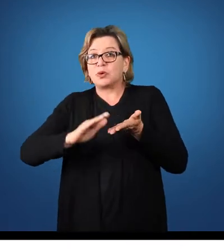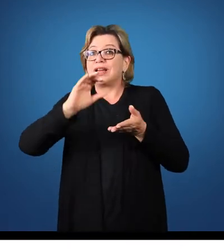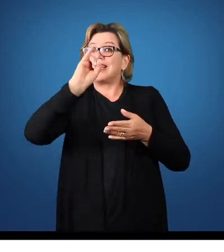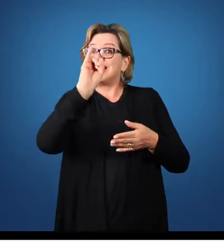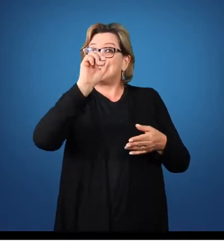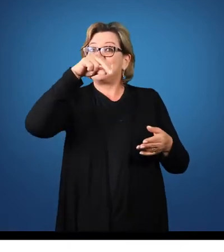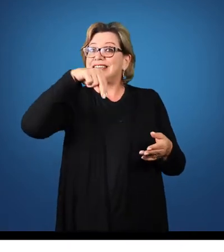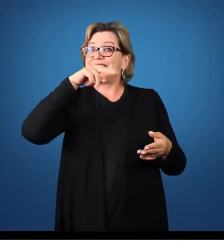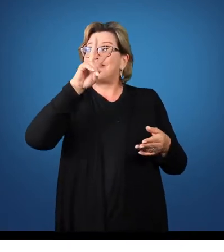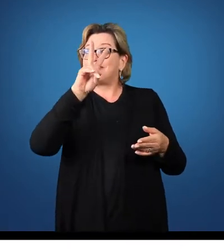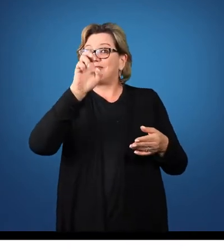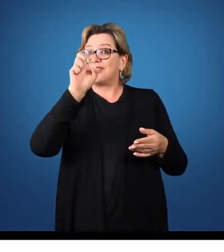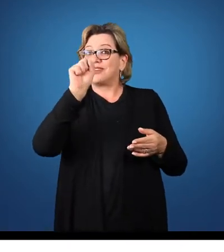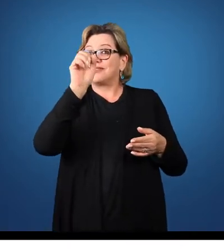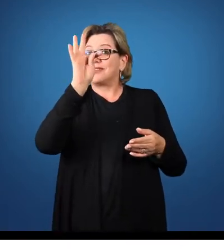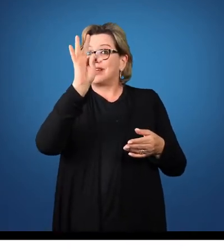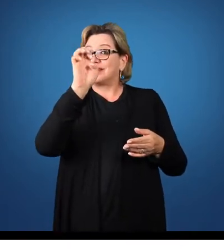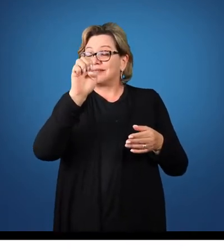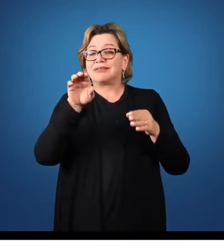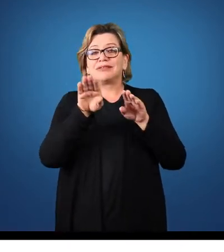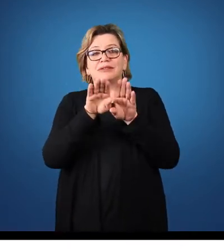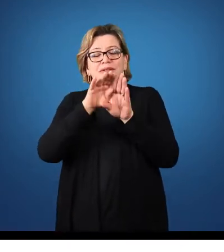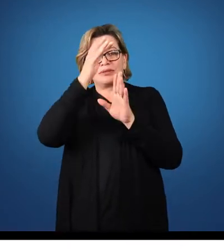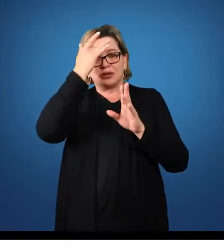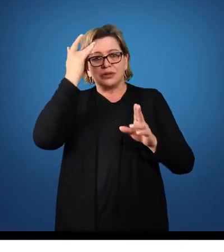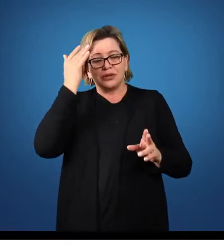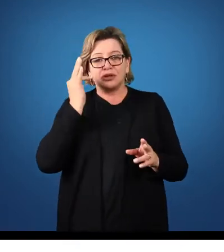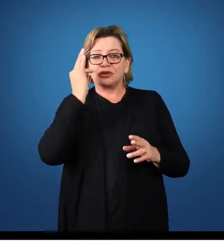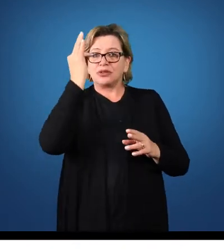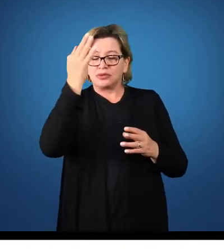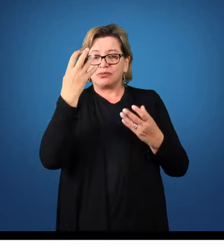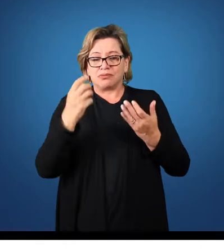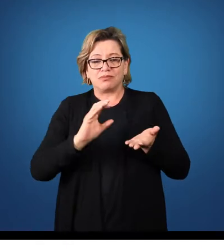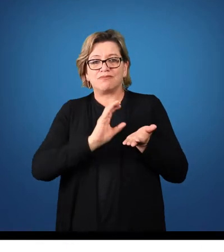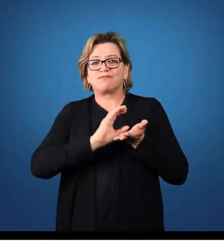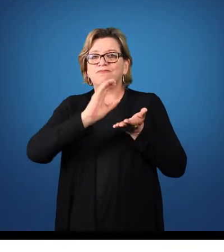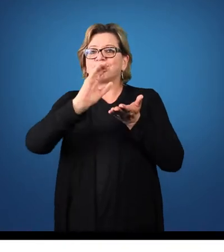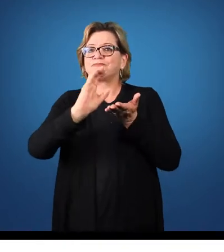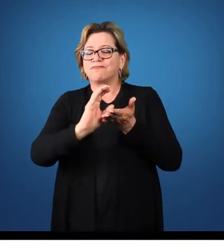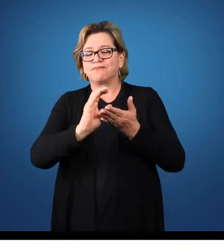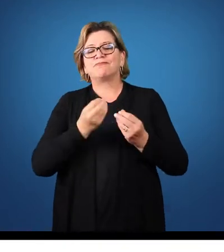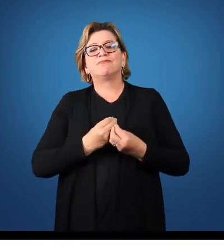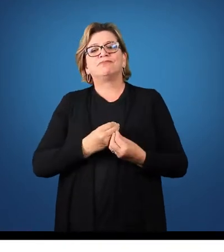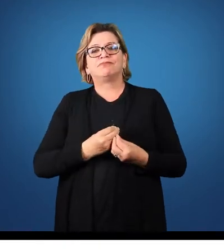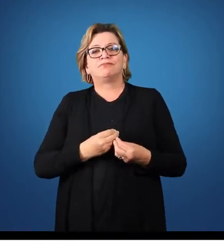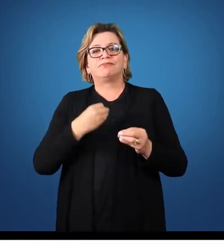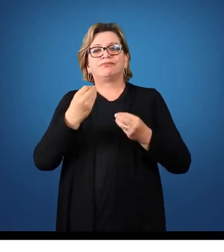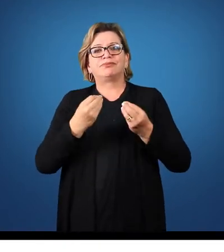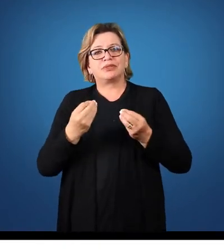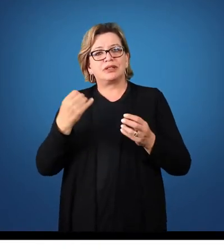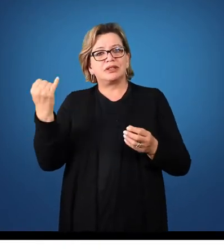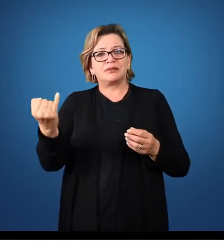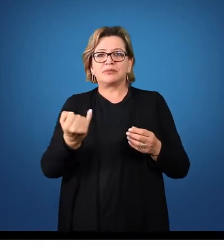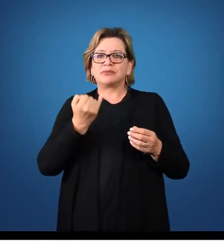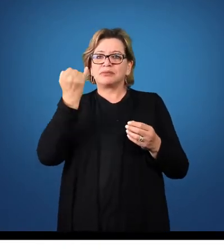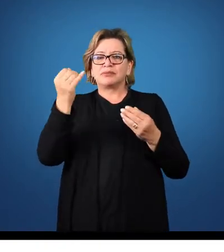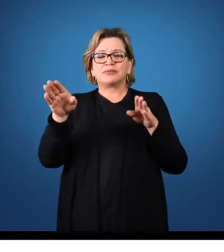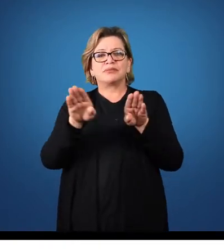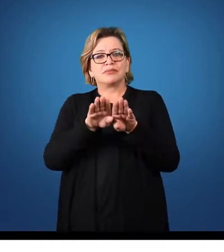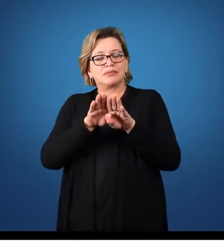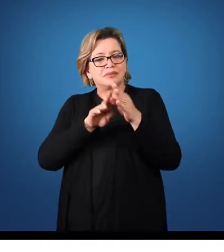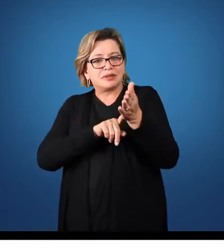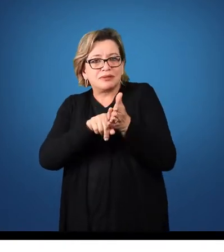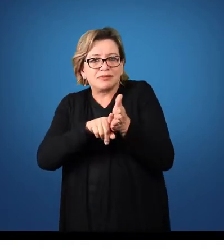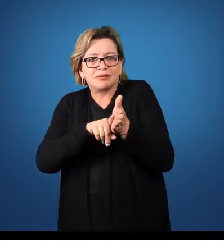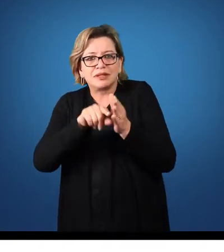entidade e aquelas que gostariam de investir nela. Um dos aspectos importantes nesta análise é nós